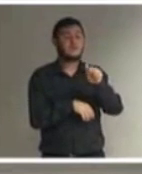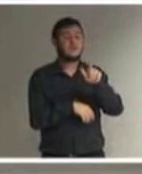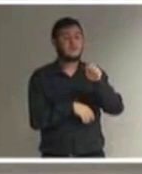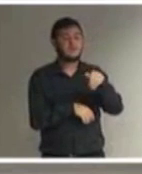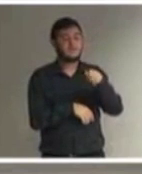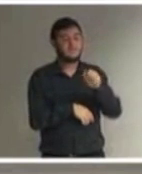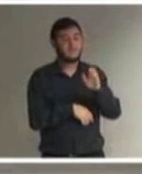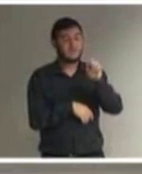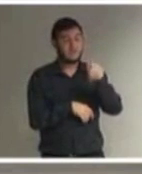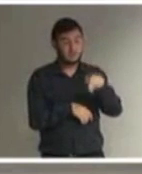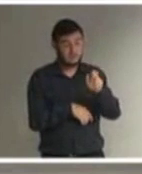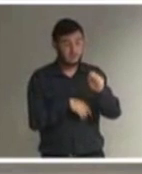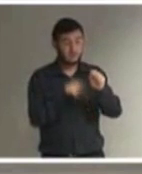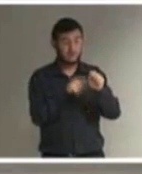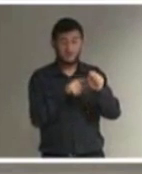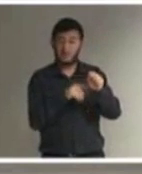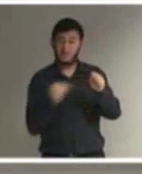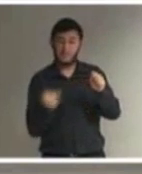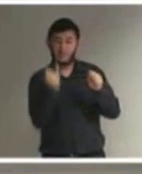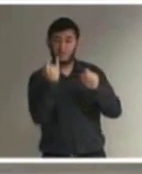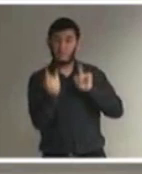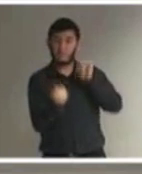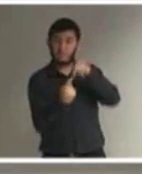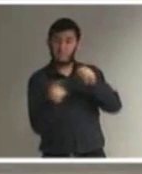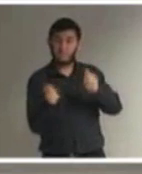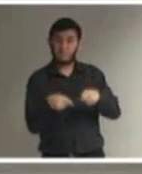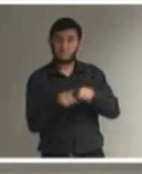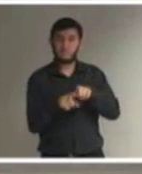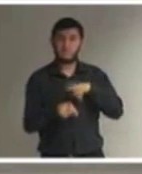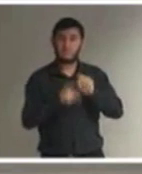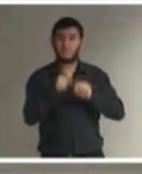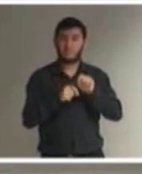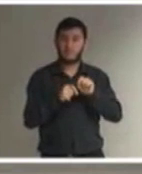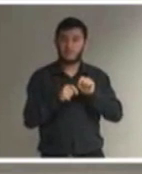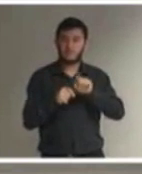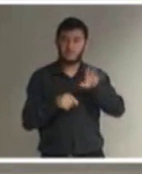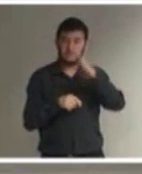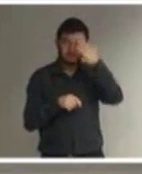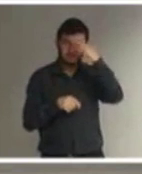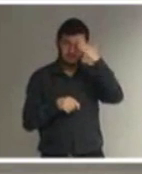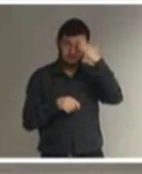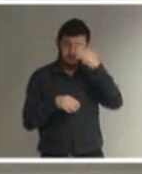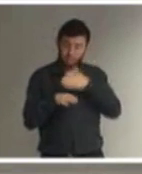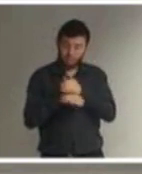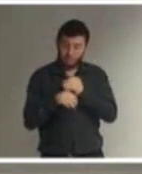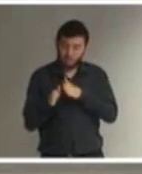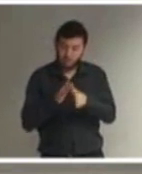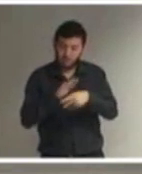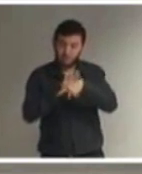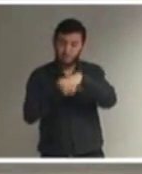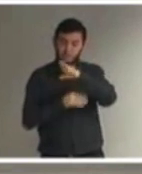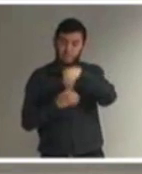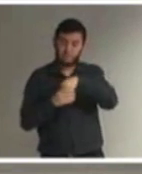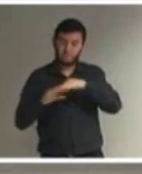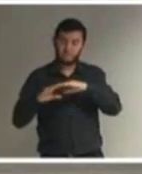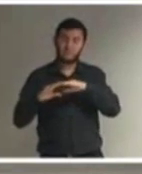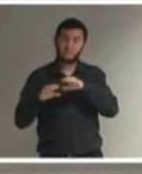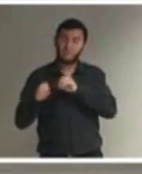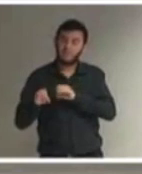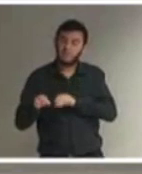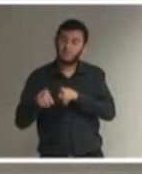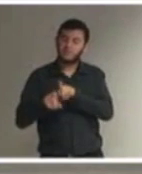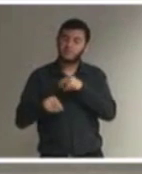importante instrumento para a interpretação desse direito de acesso à educação. Então, justamente nessa época em que se